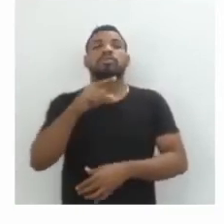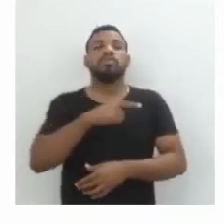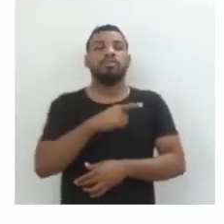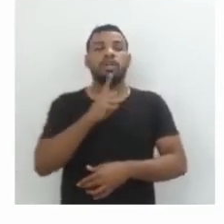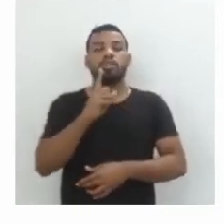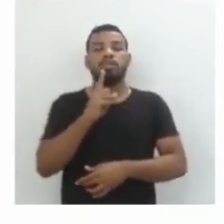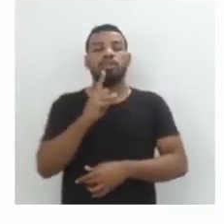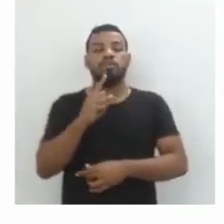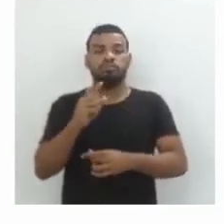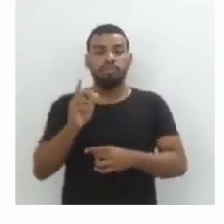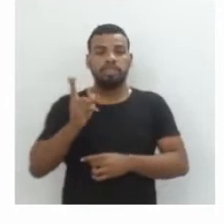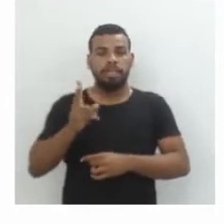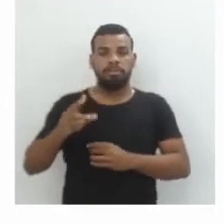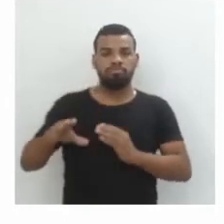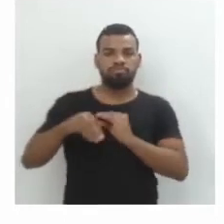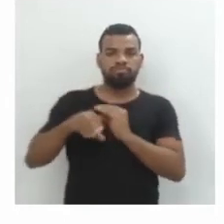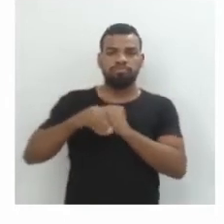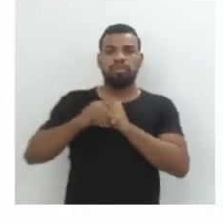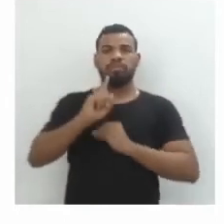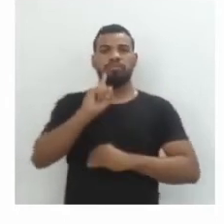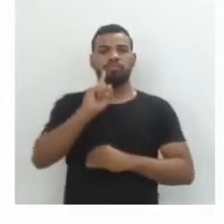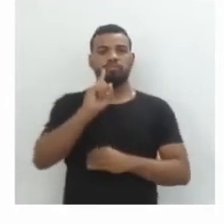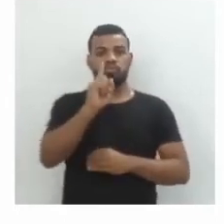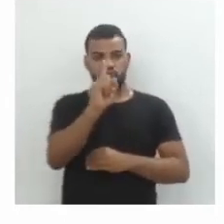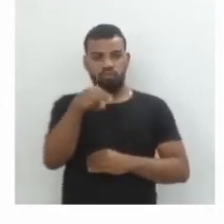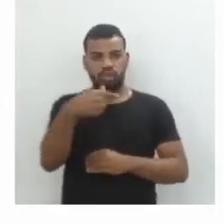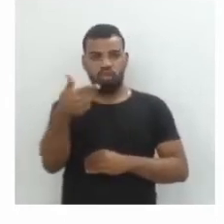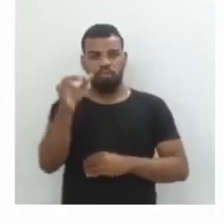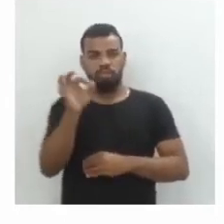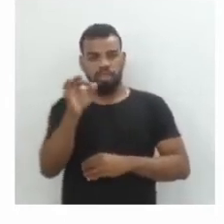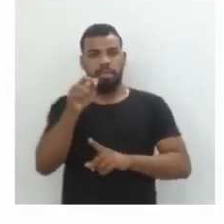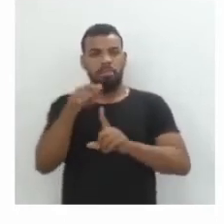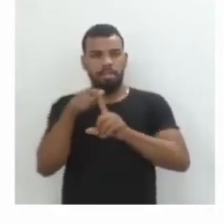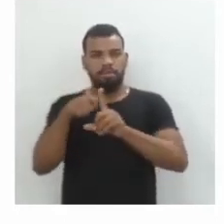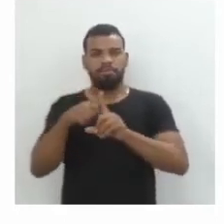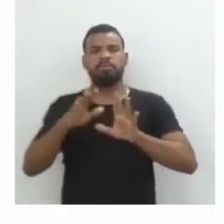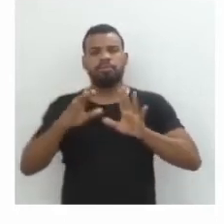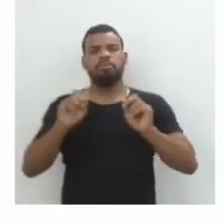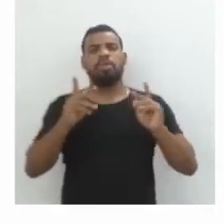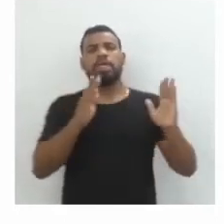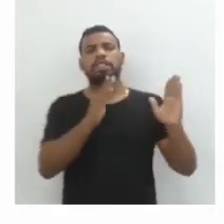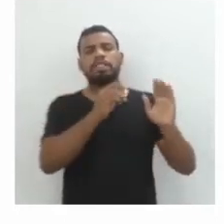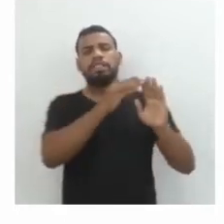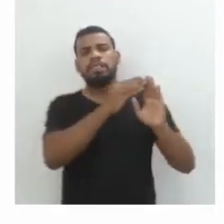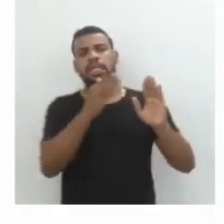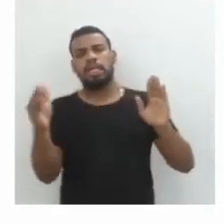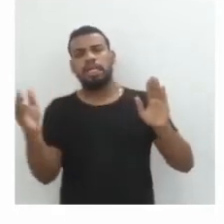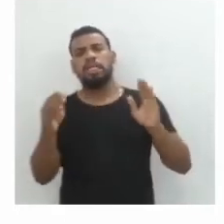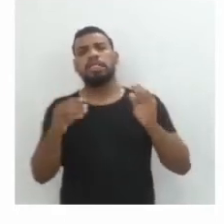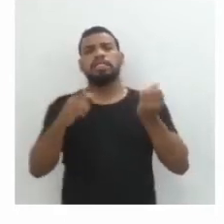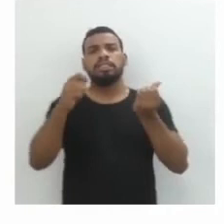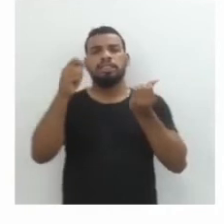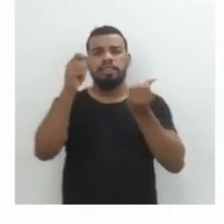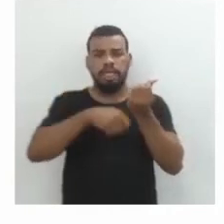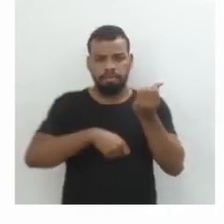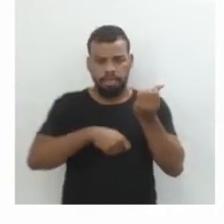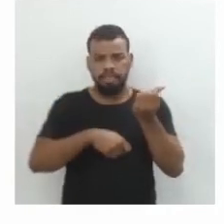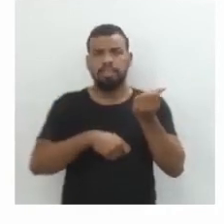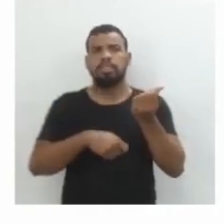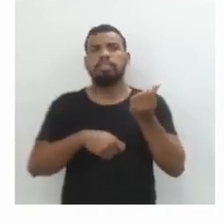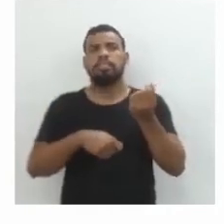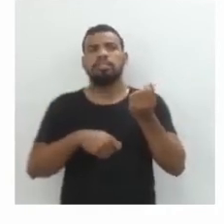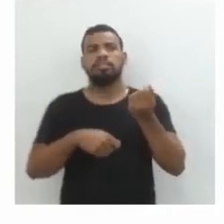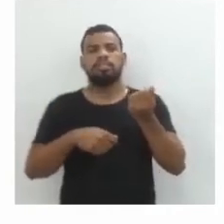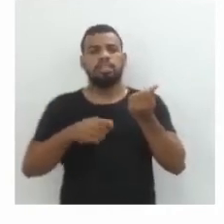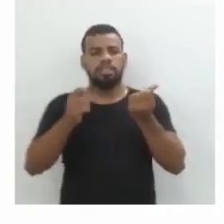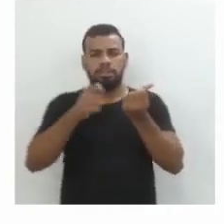Então qual será o montante dessa aplicação de Pedro após seis meses, se não houver nenhuma outra movimentação